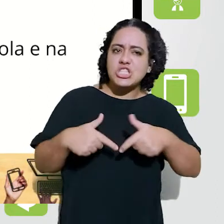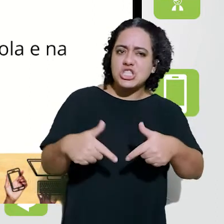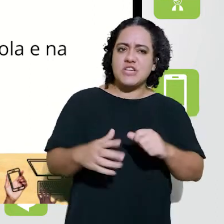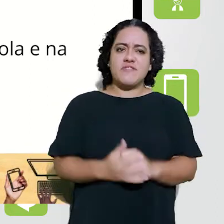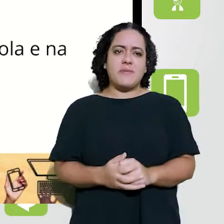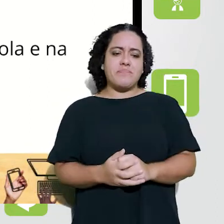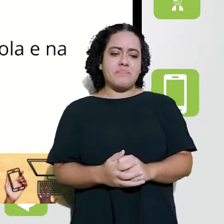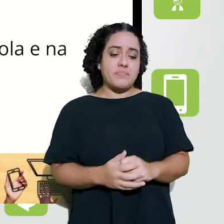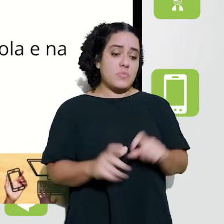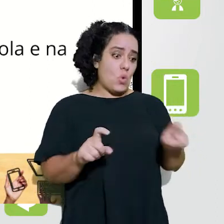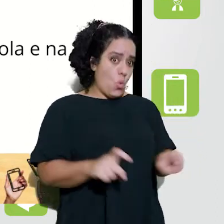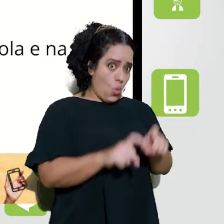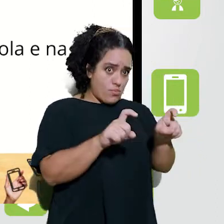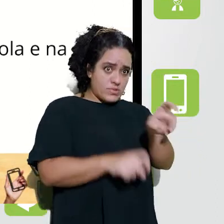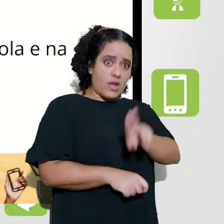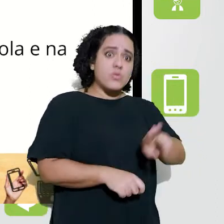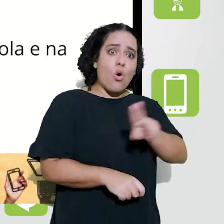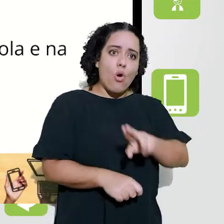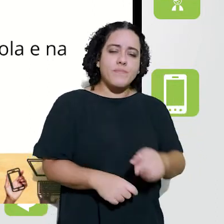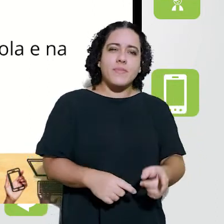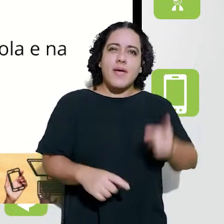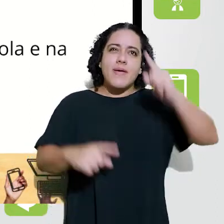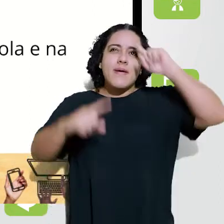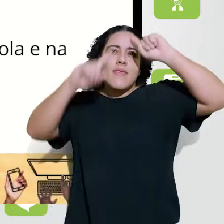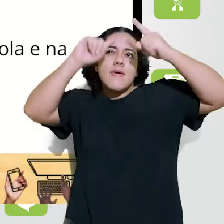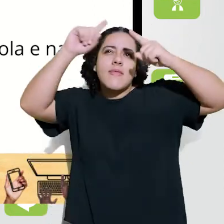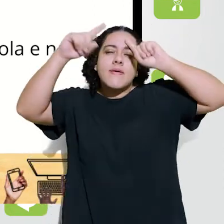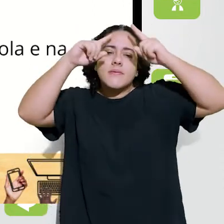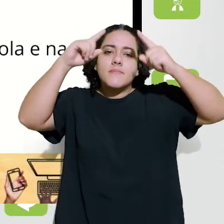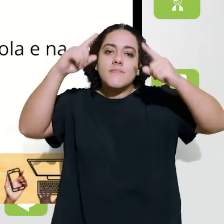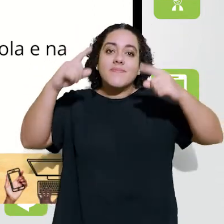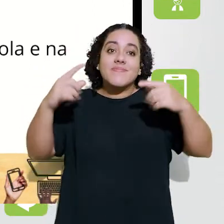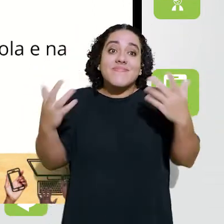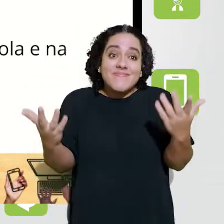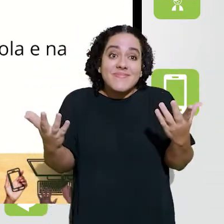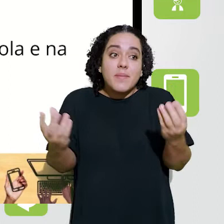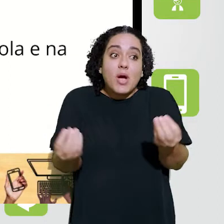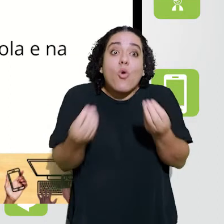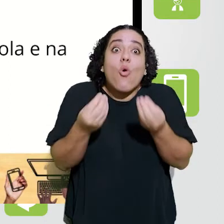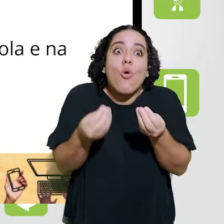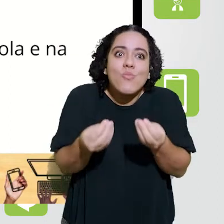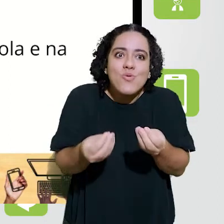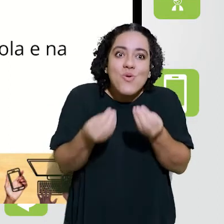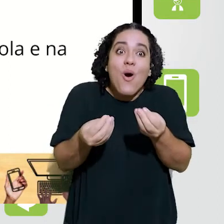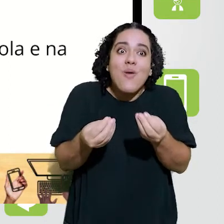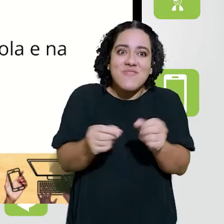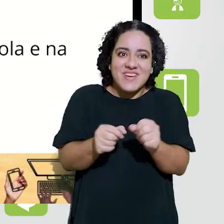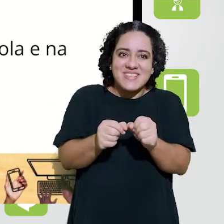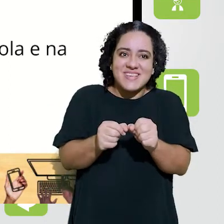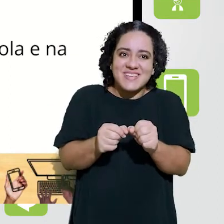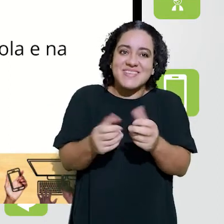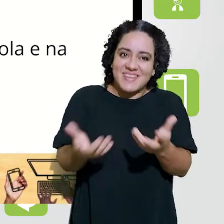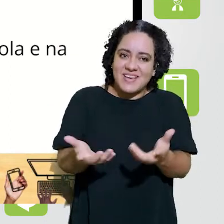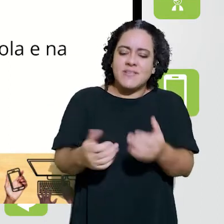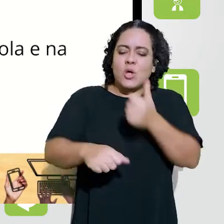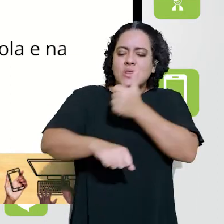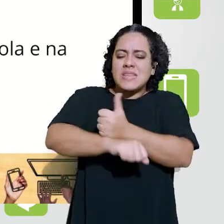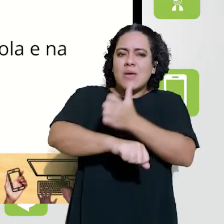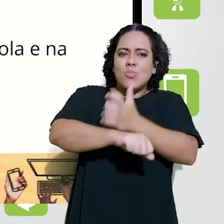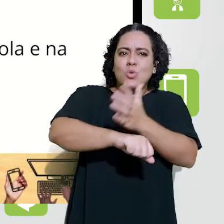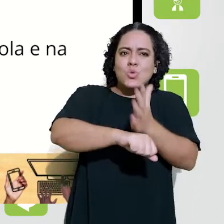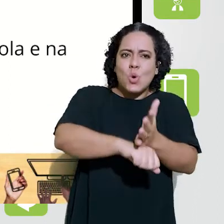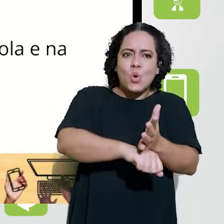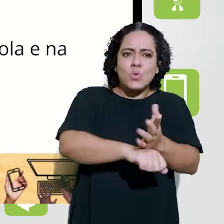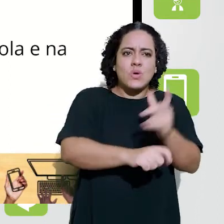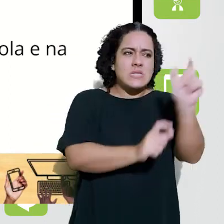metodologias ativas, aprenda a usar o computador, crie, né? Envolva o seu aluno, mas ninguém diz como que a gente pode fazer isso.